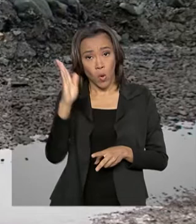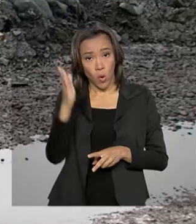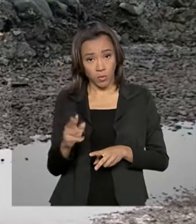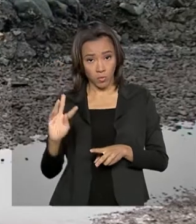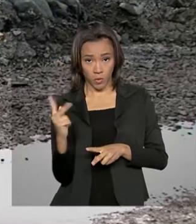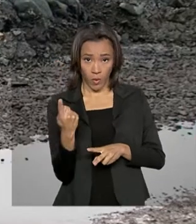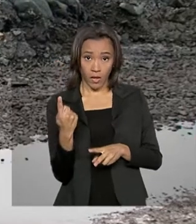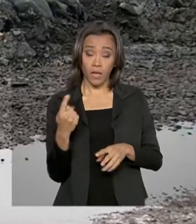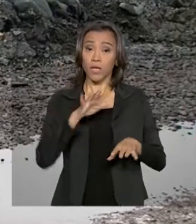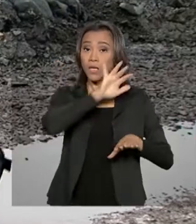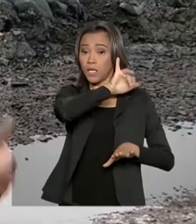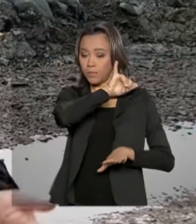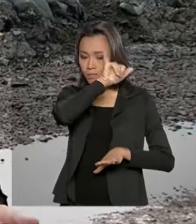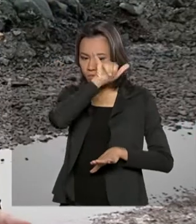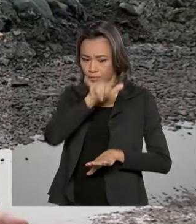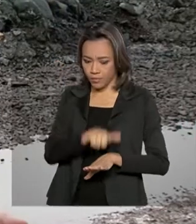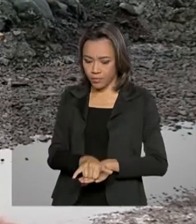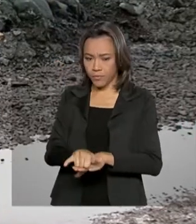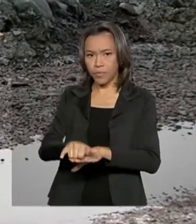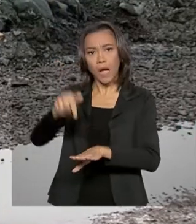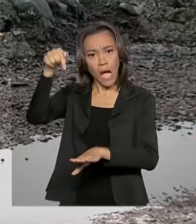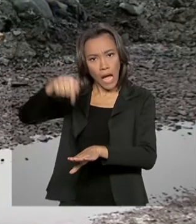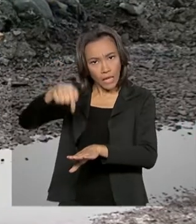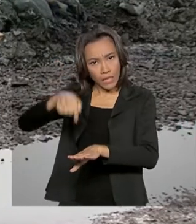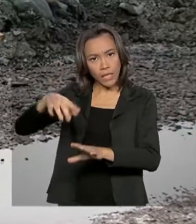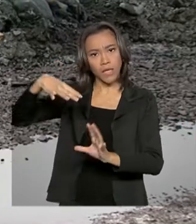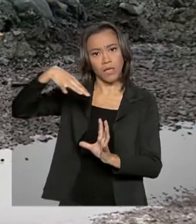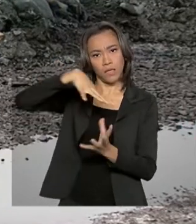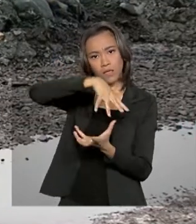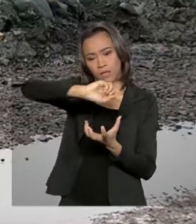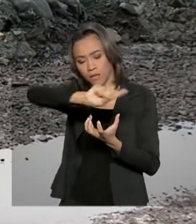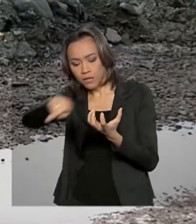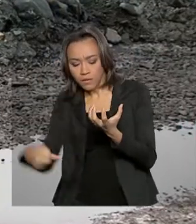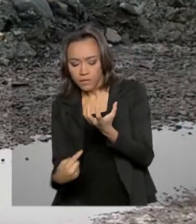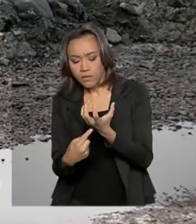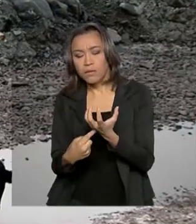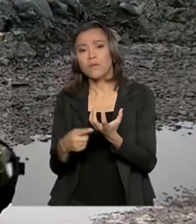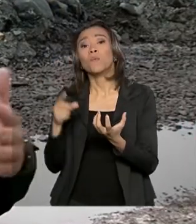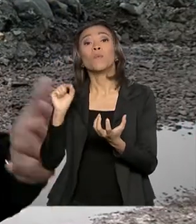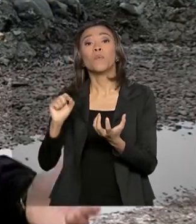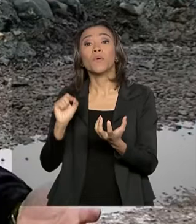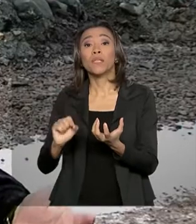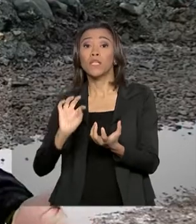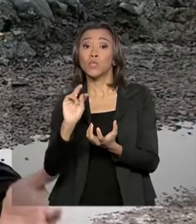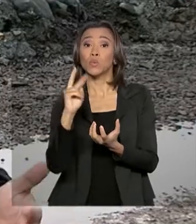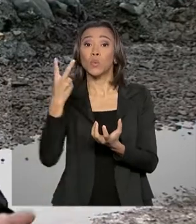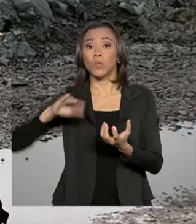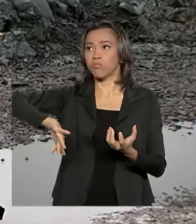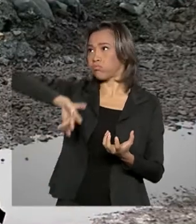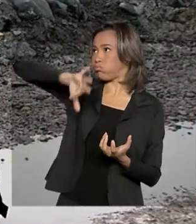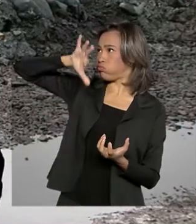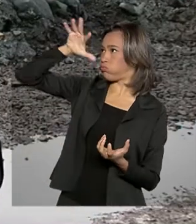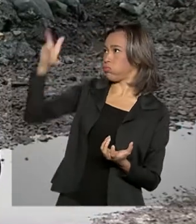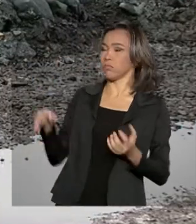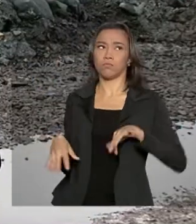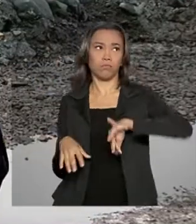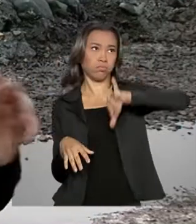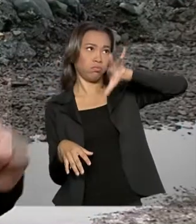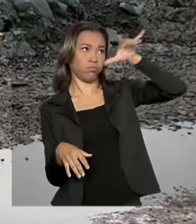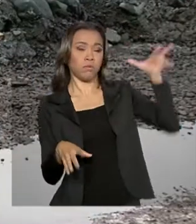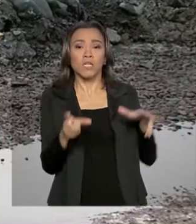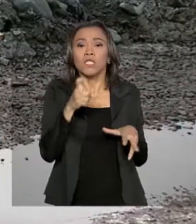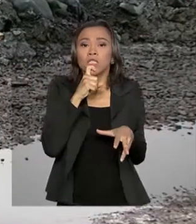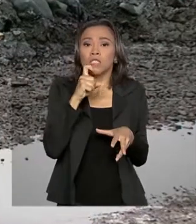na pista do aeroporto de Frey, já aqui na Antártica, ela acontece numa pista que é cercada por duas geleiras. Por isso, o piloto precisa ter uma